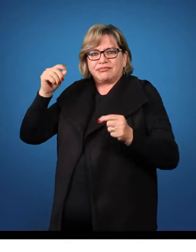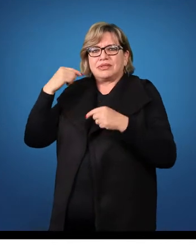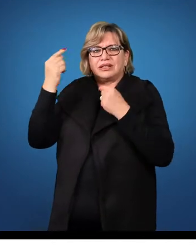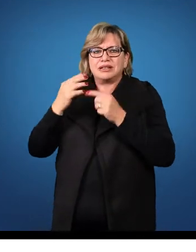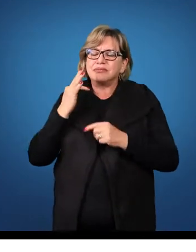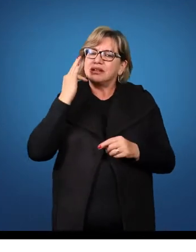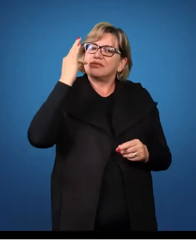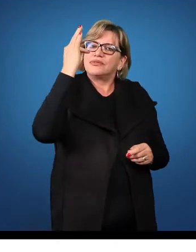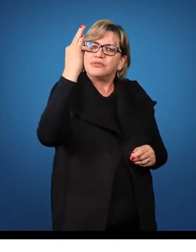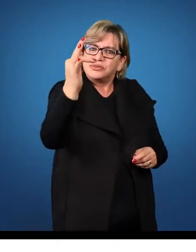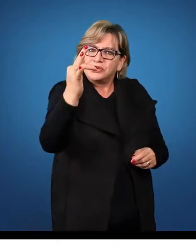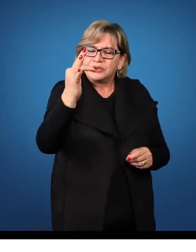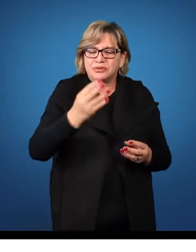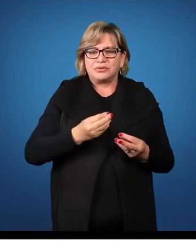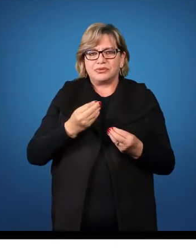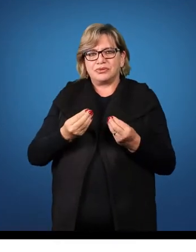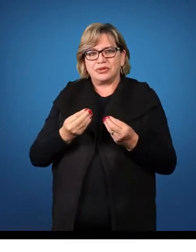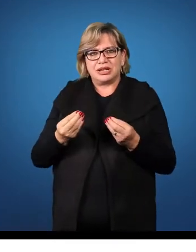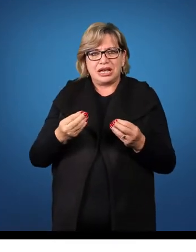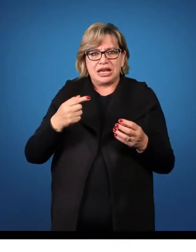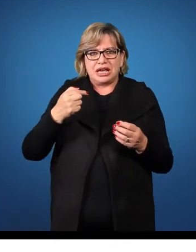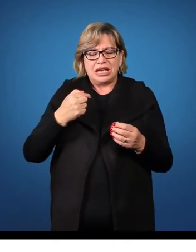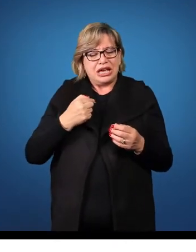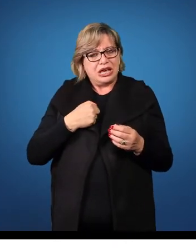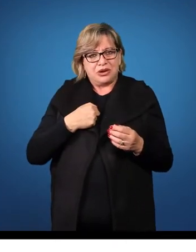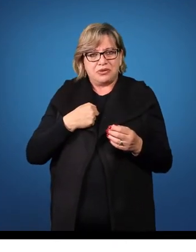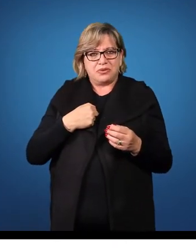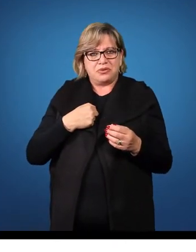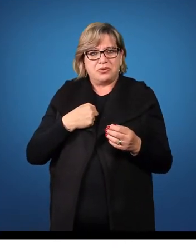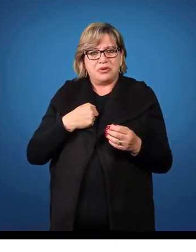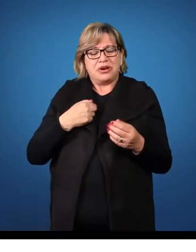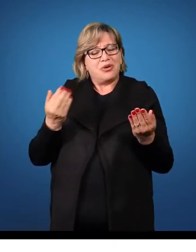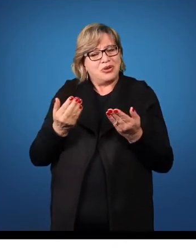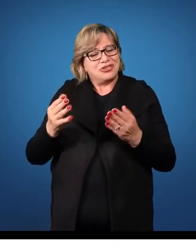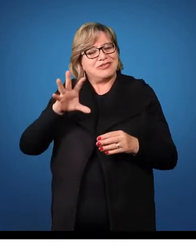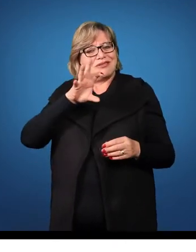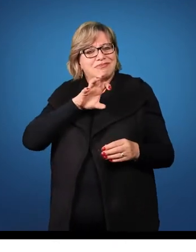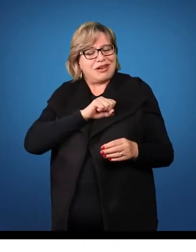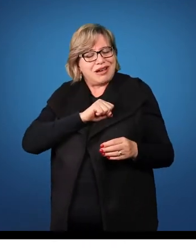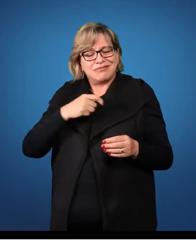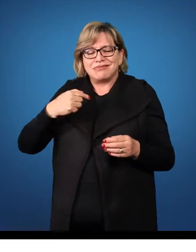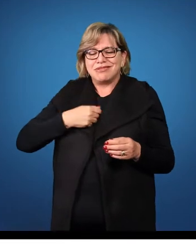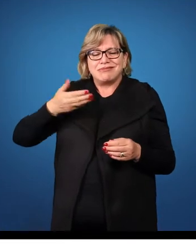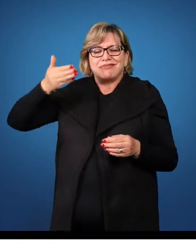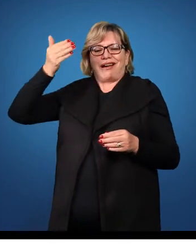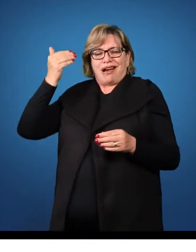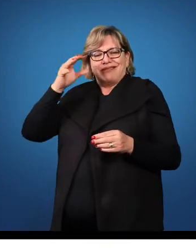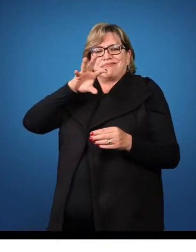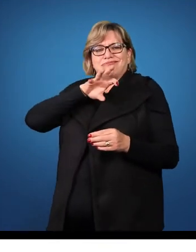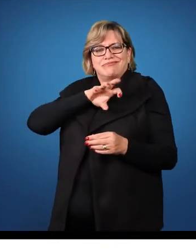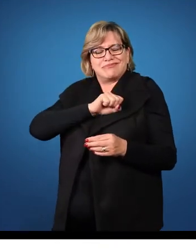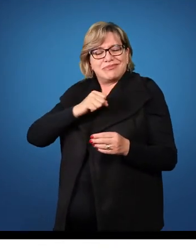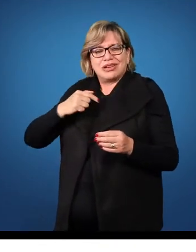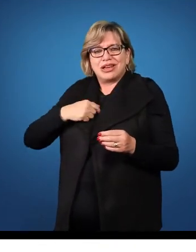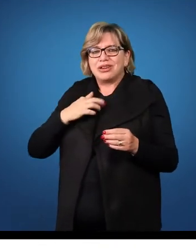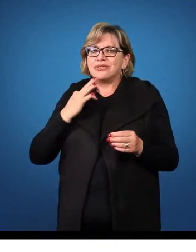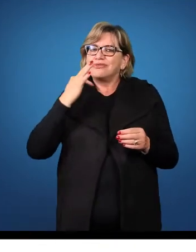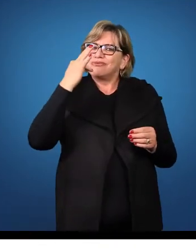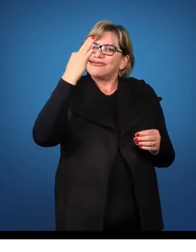e o futuro do presente. Eu sou amado, eu era amado, eu serei amado. Se fosse